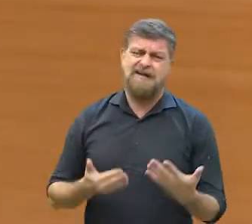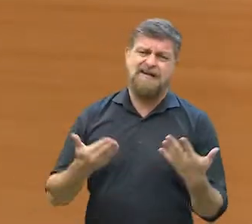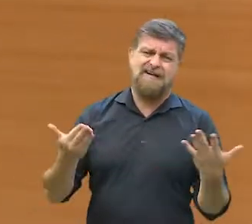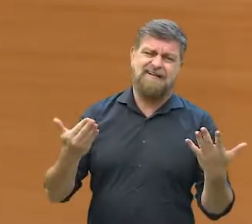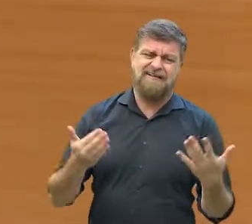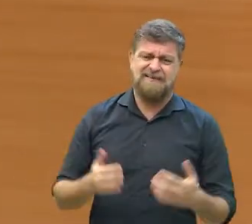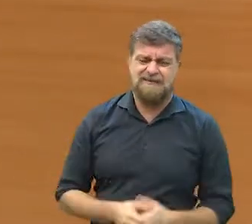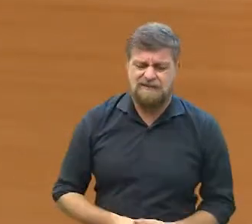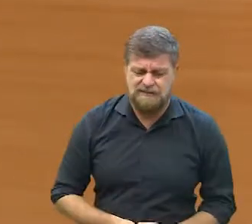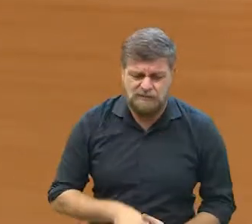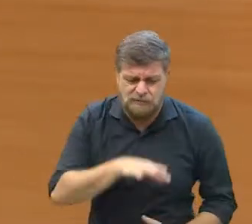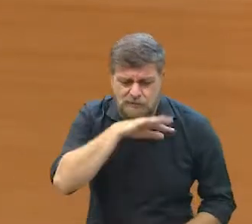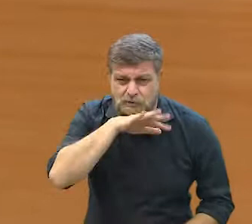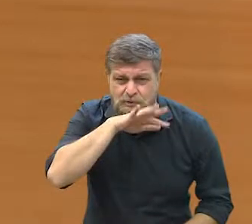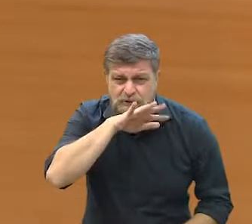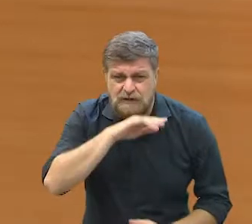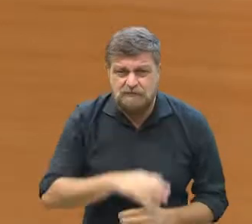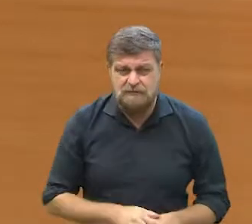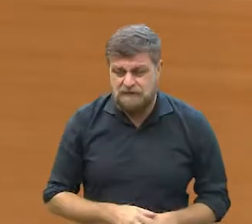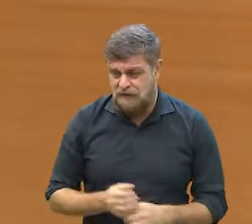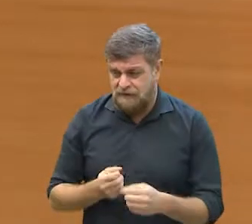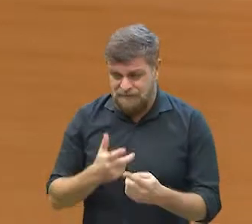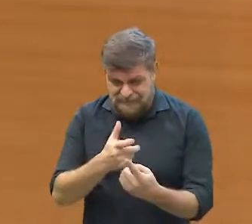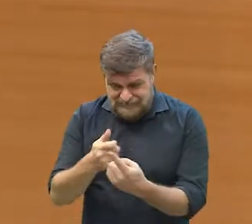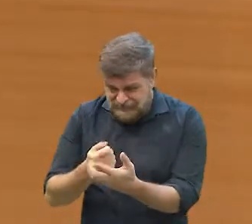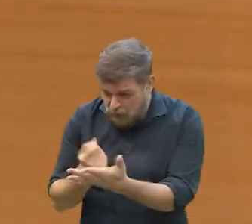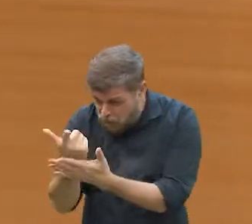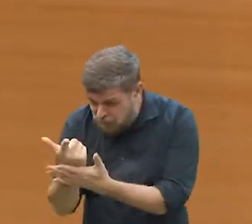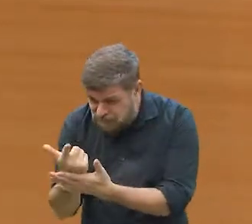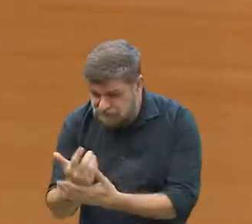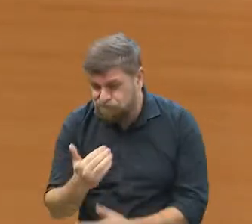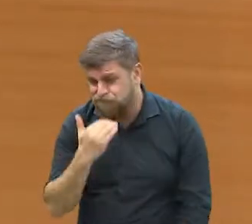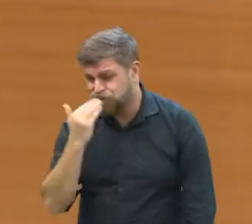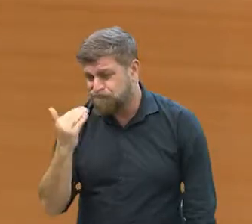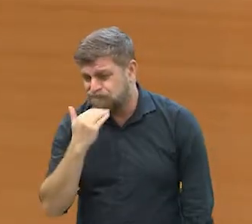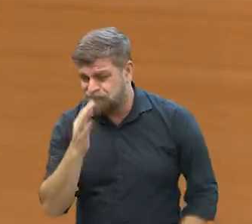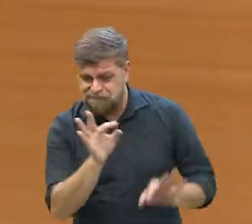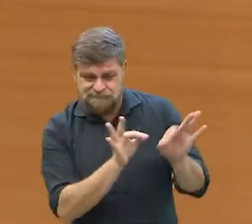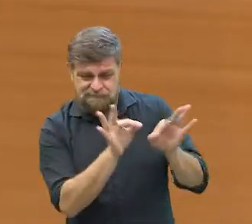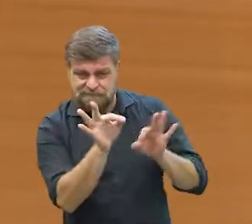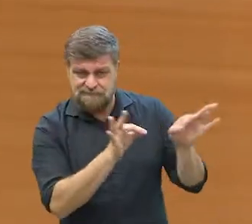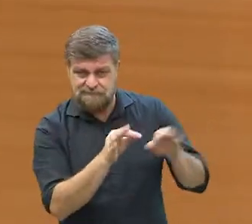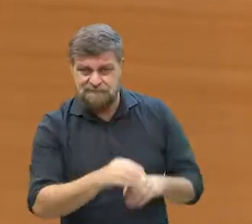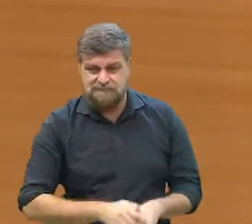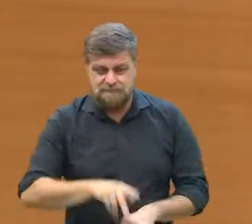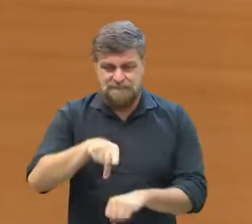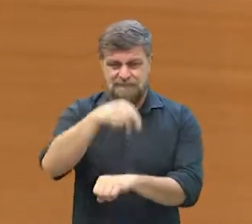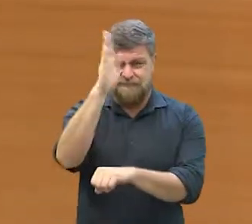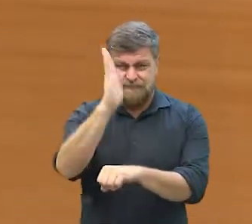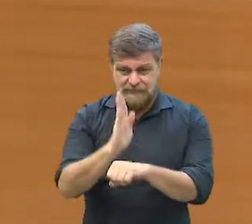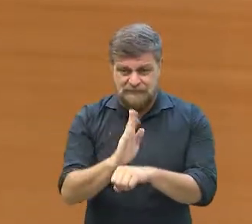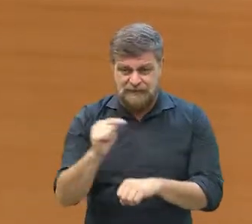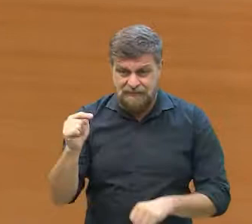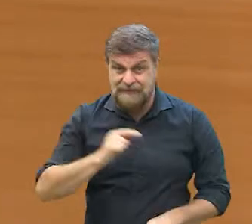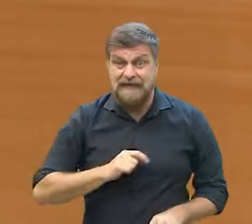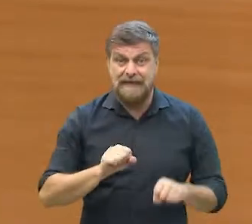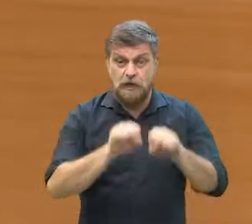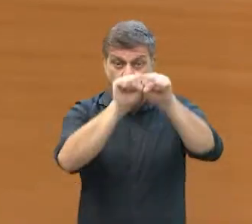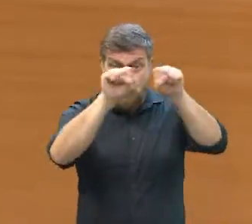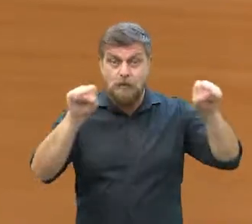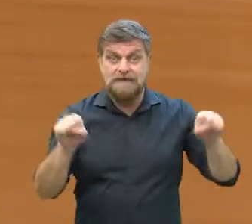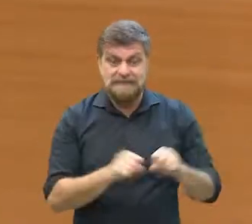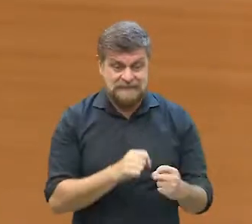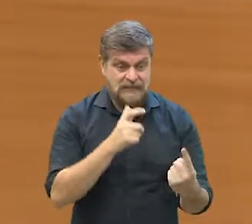É um desastre, assim, um completo desastre. Seja na aquisição de vacinas, seja na organização. E, vejam, o Brasil é um dos países do mundo com